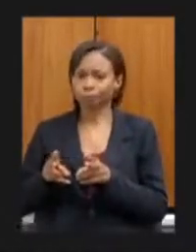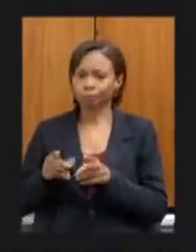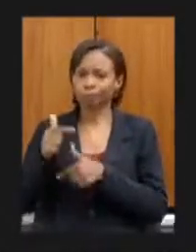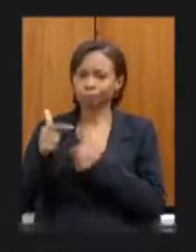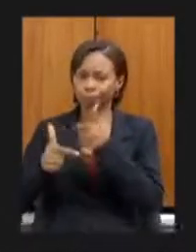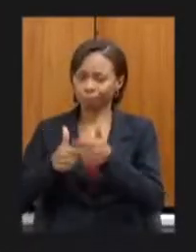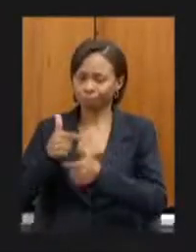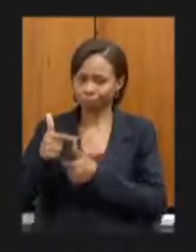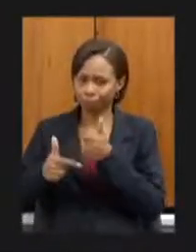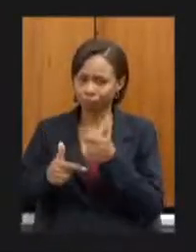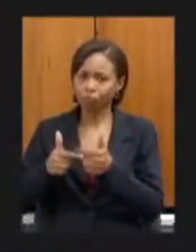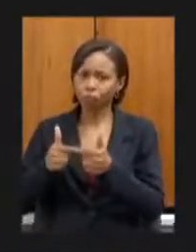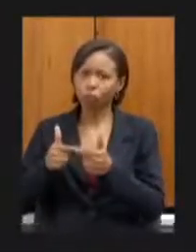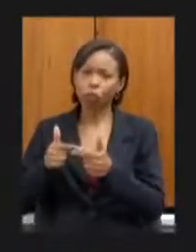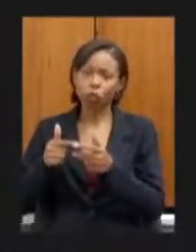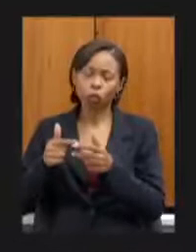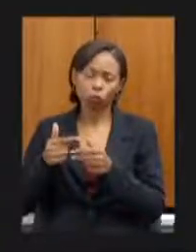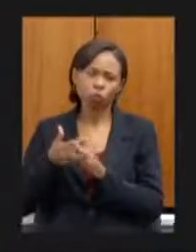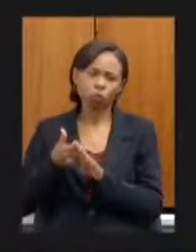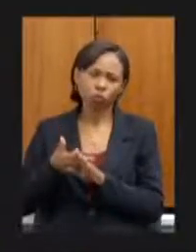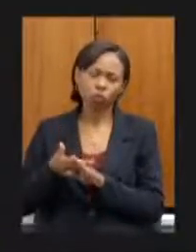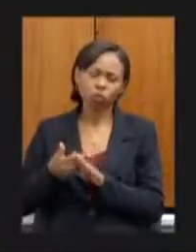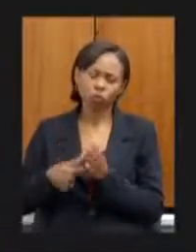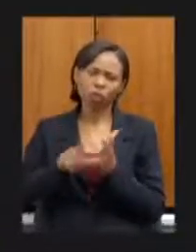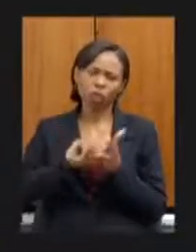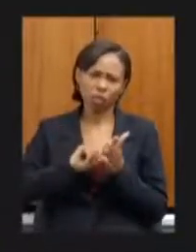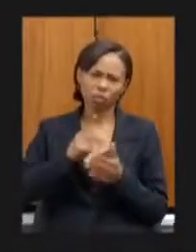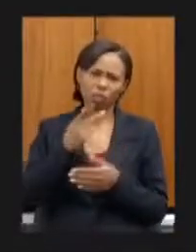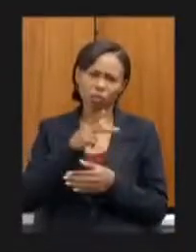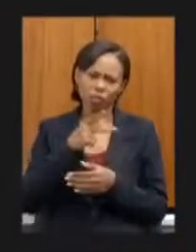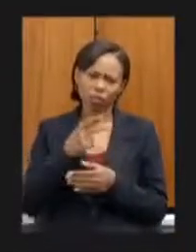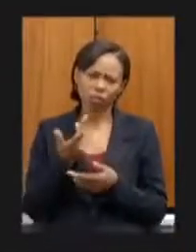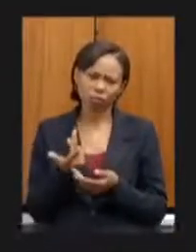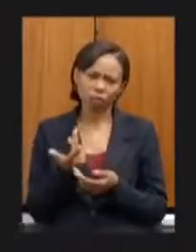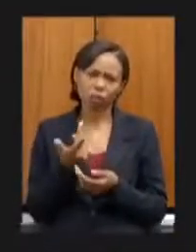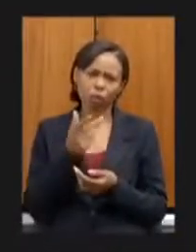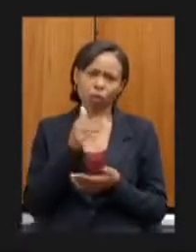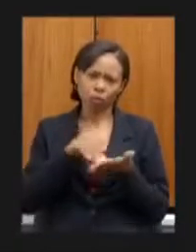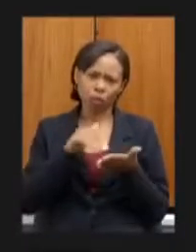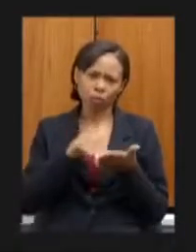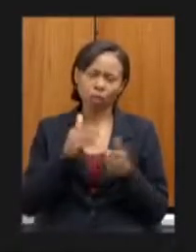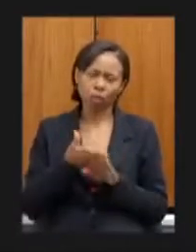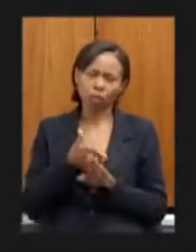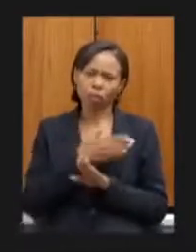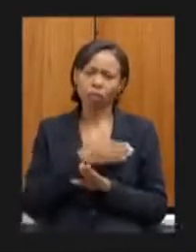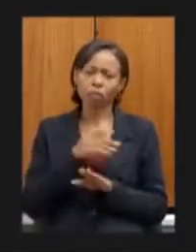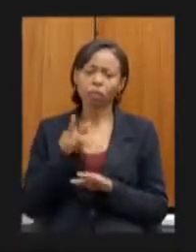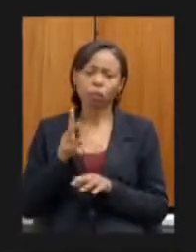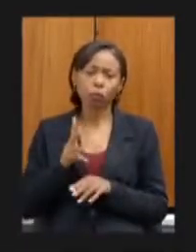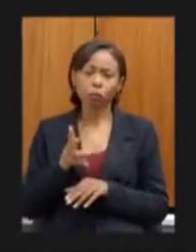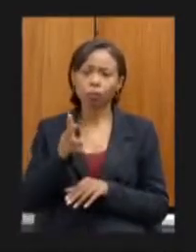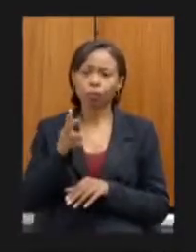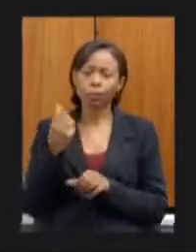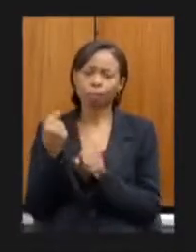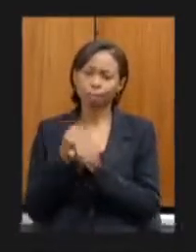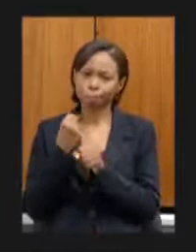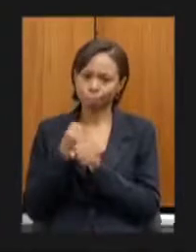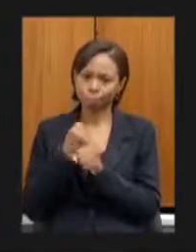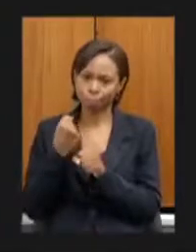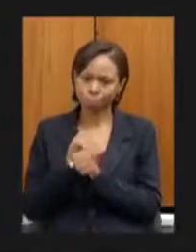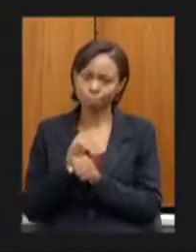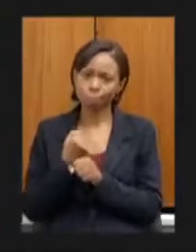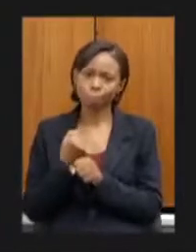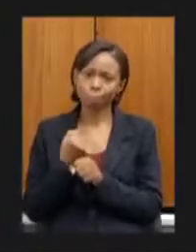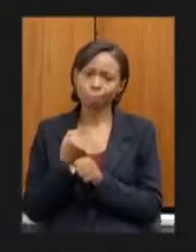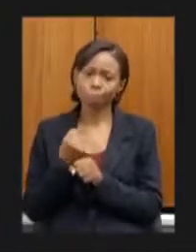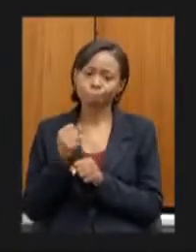do seu antecessor de fazer o arcabouço legal pra viabilizar a realização dessas obras tanto